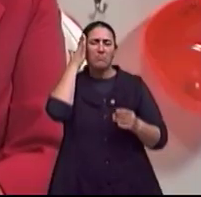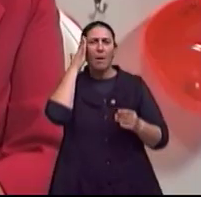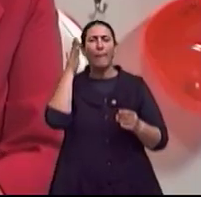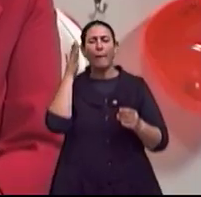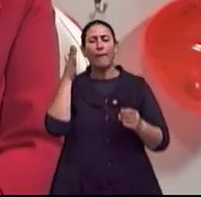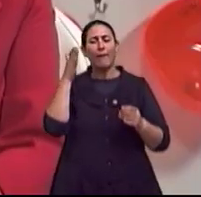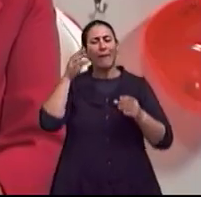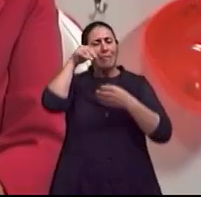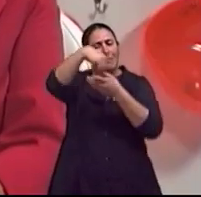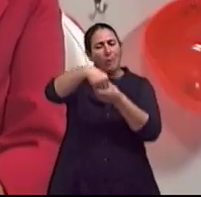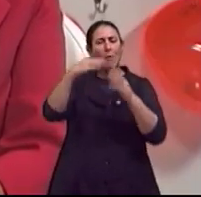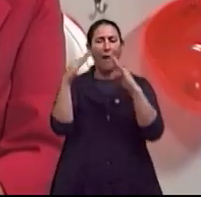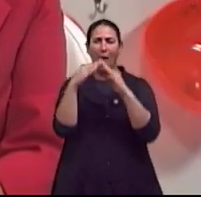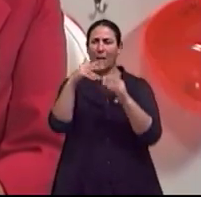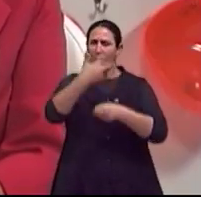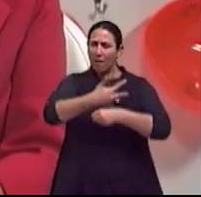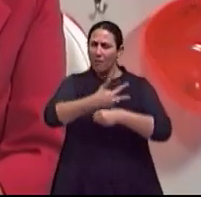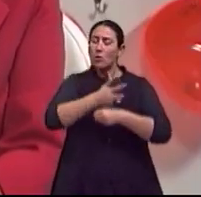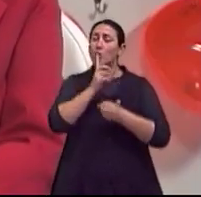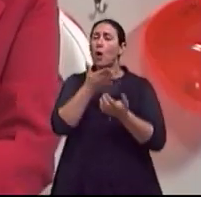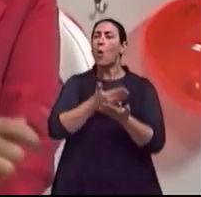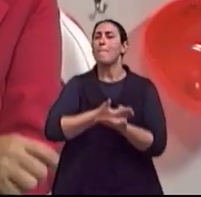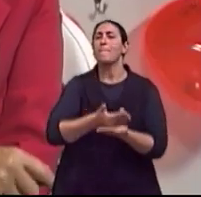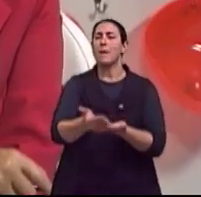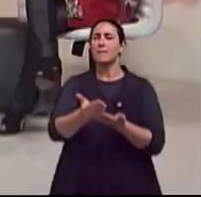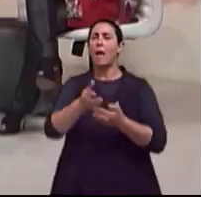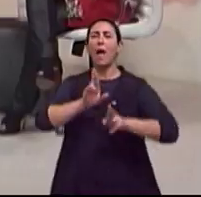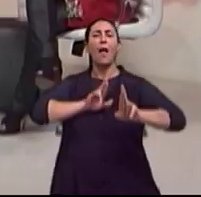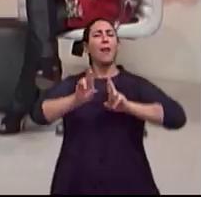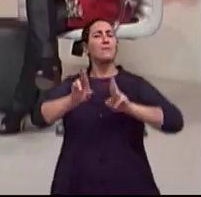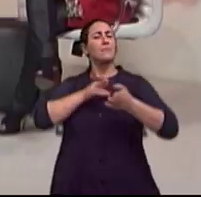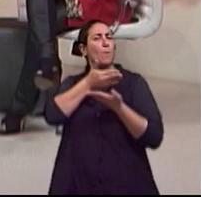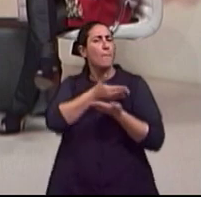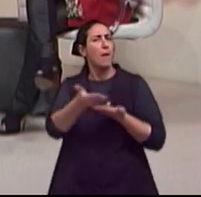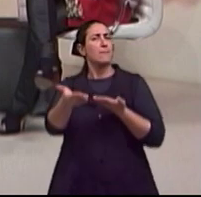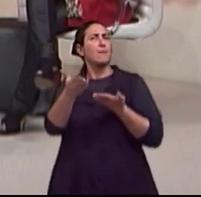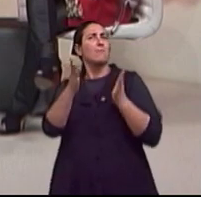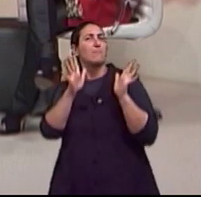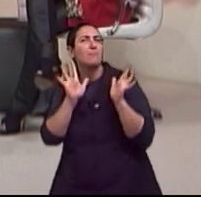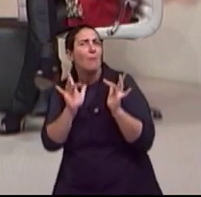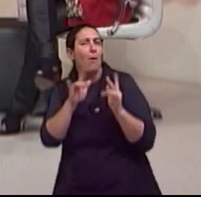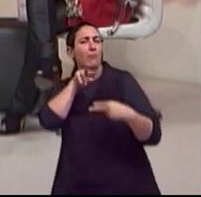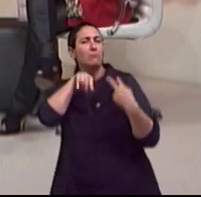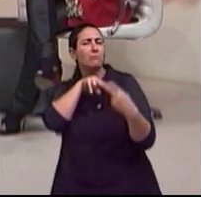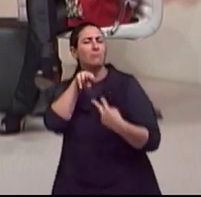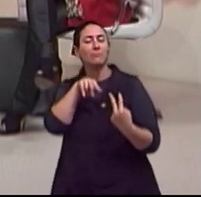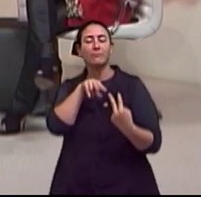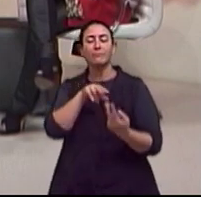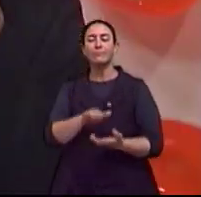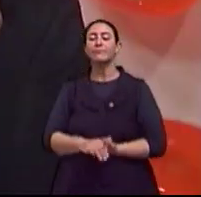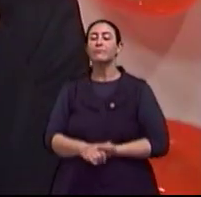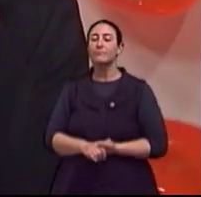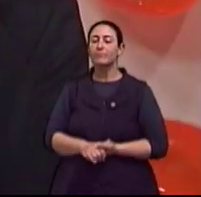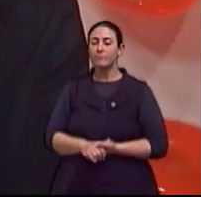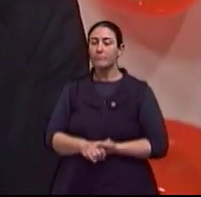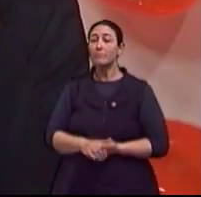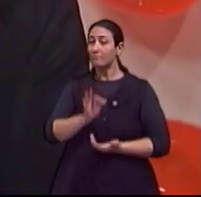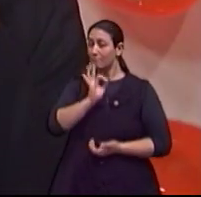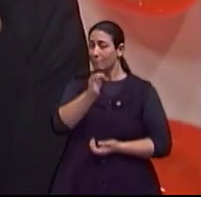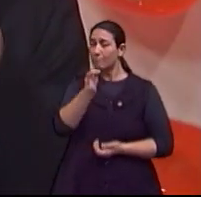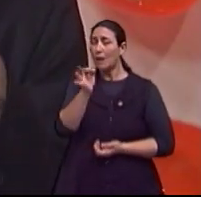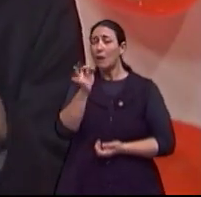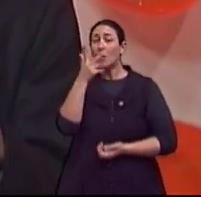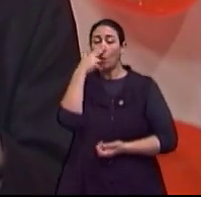relacionamento. A importância disso nessa faixa etária, É, embora a gente perceba, pela história que o Juan